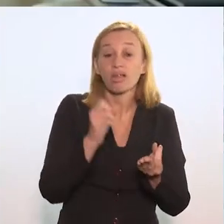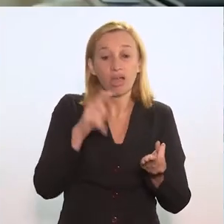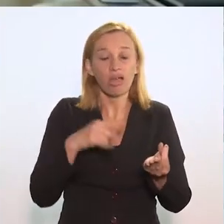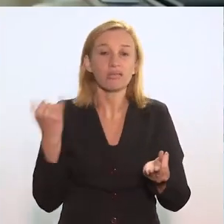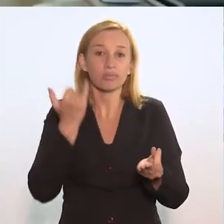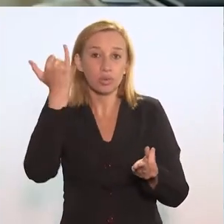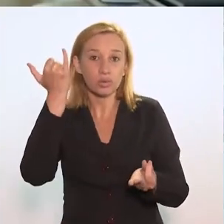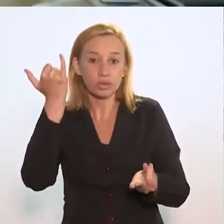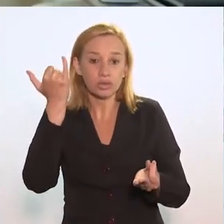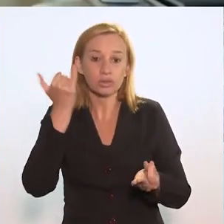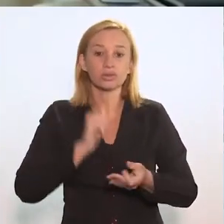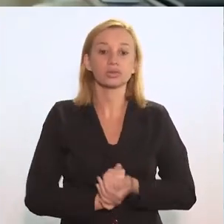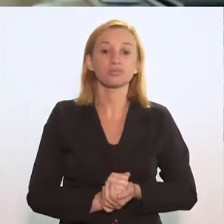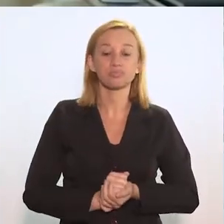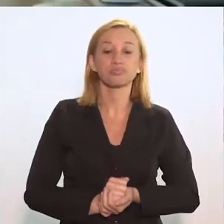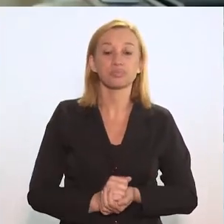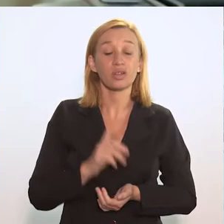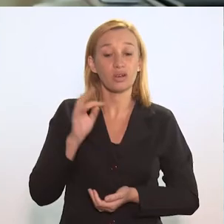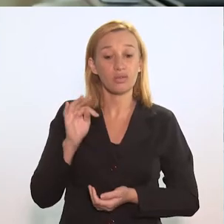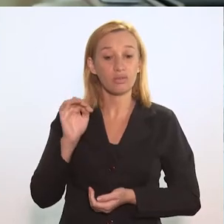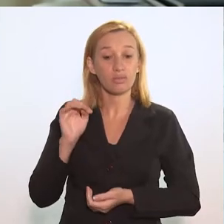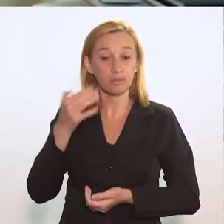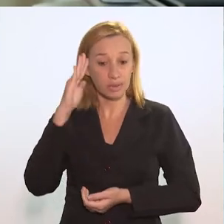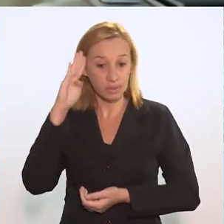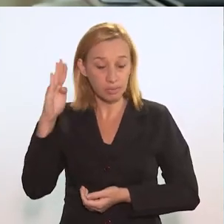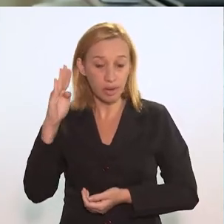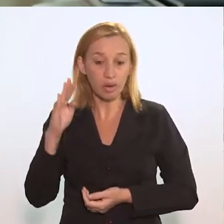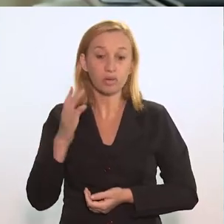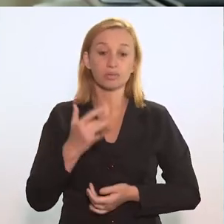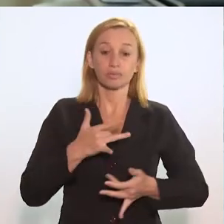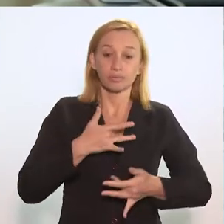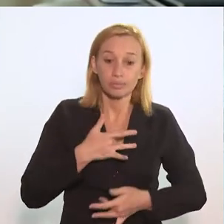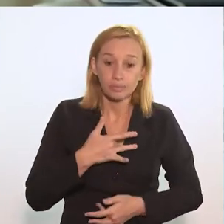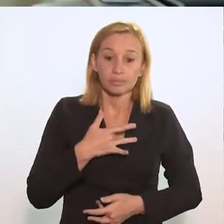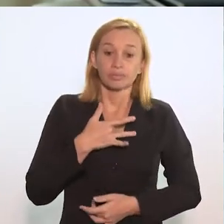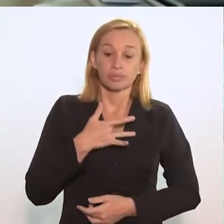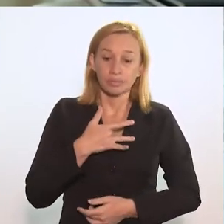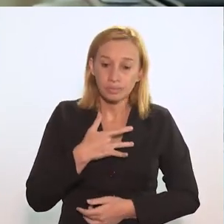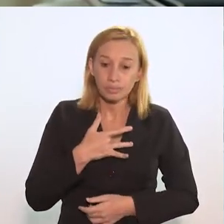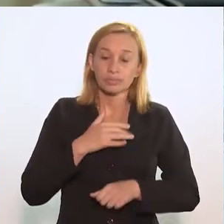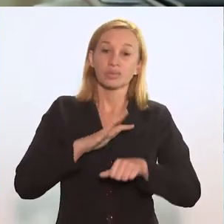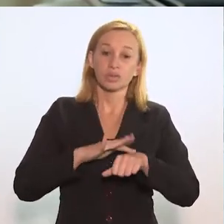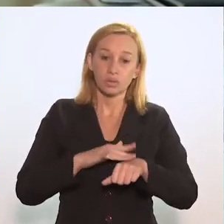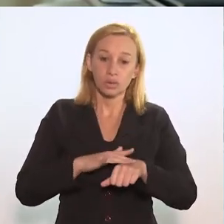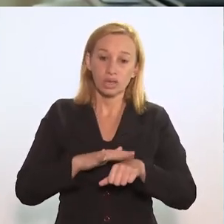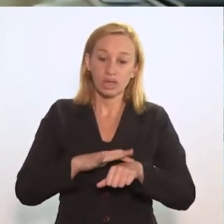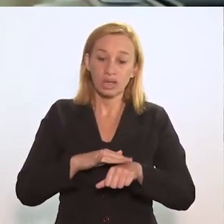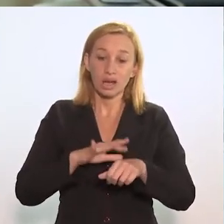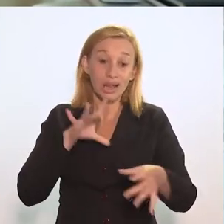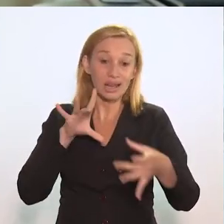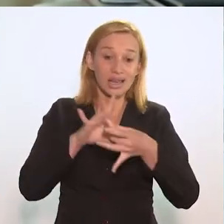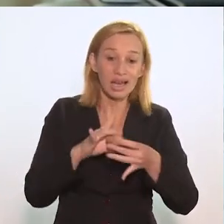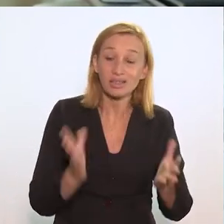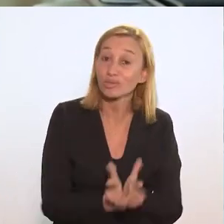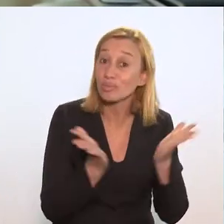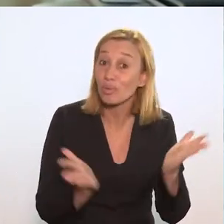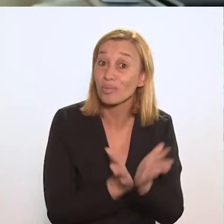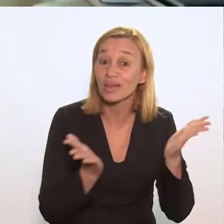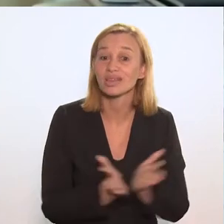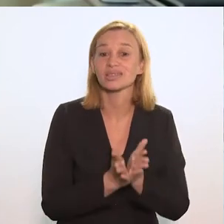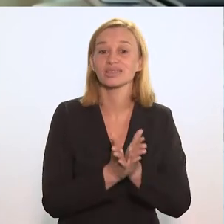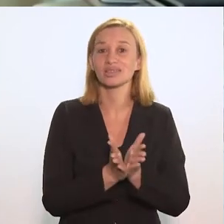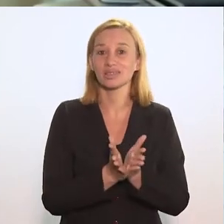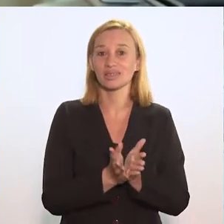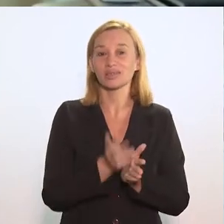tratamento é um importante fator, né? A tuberculose é uma doença estritamente ligada à pobreza